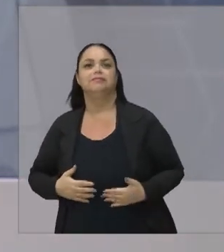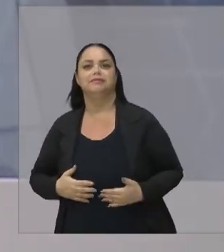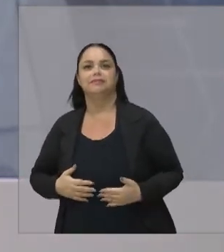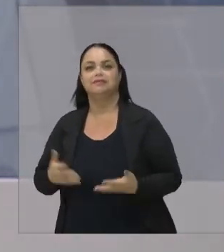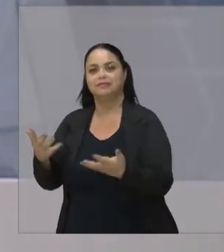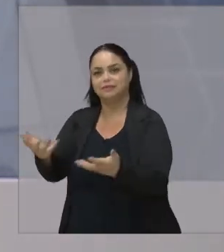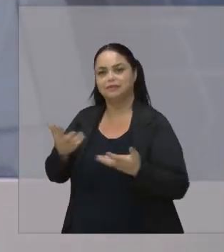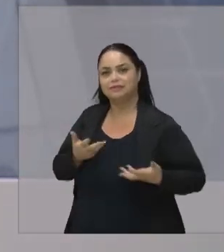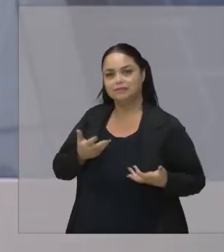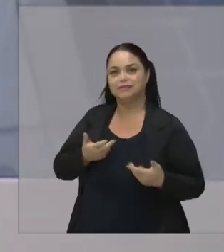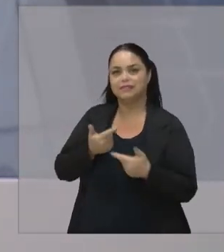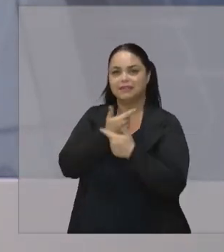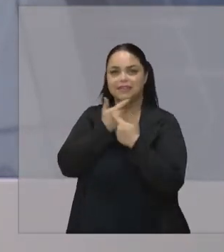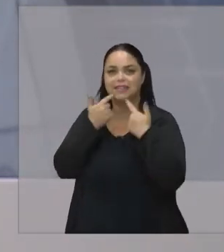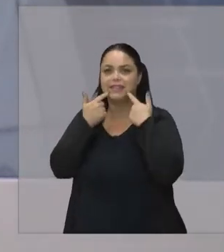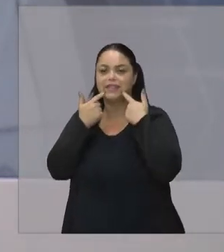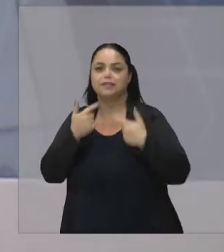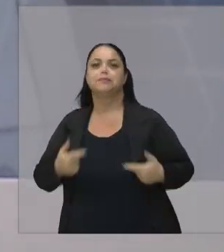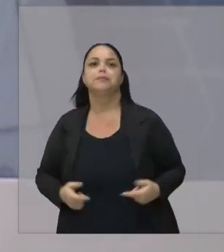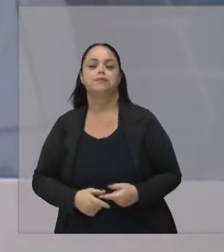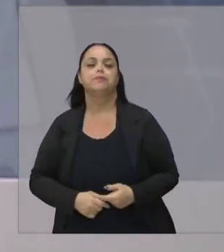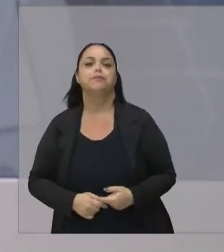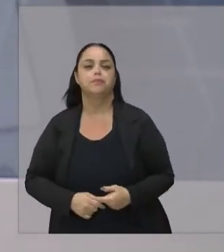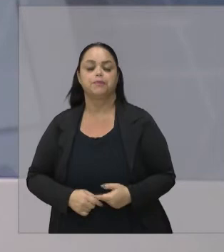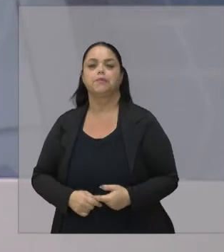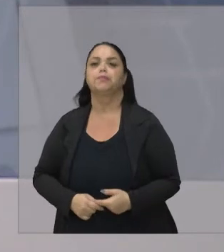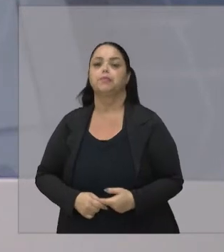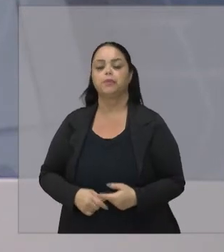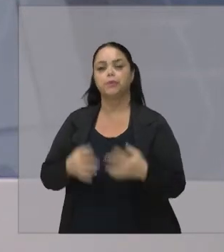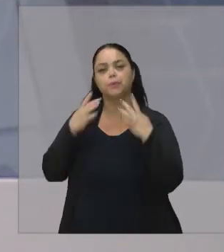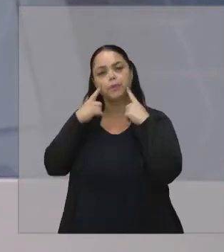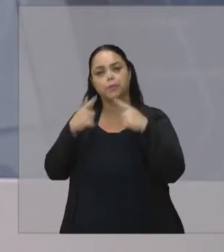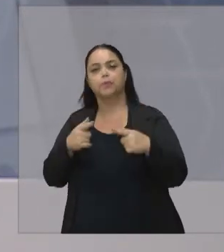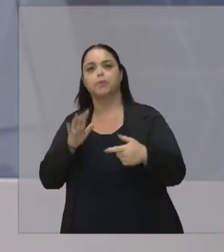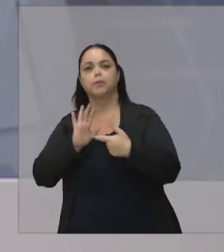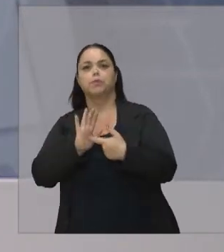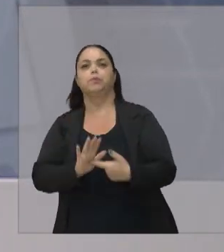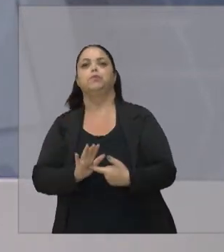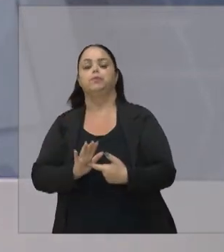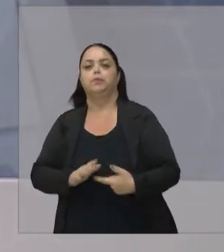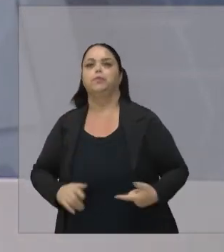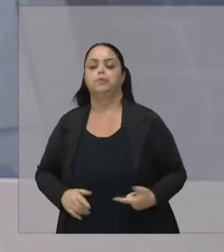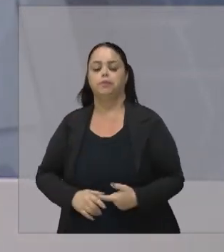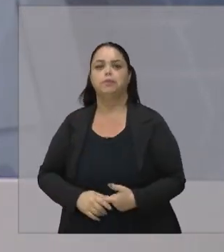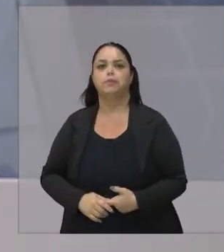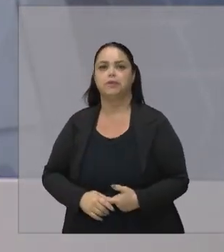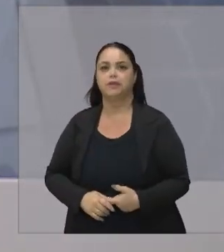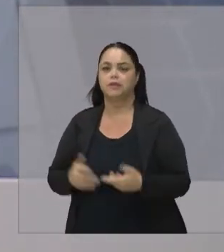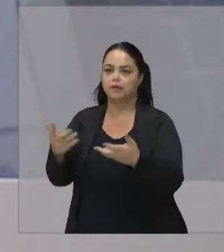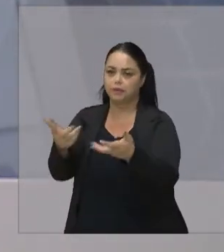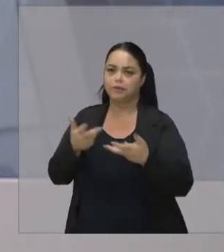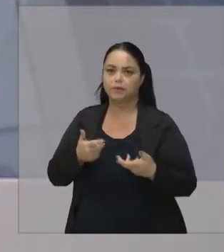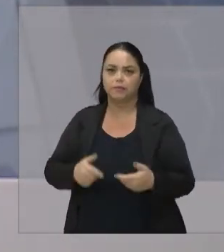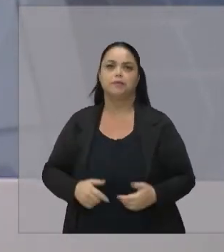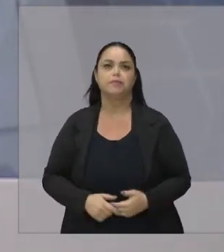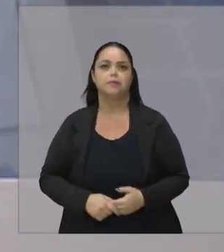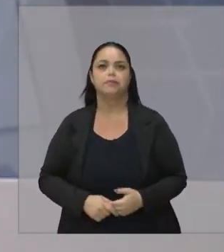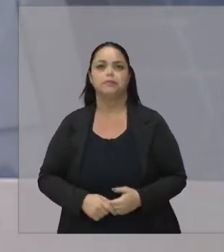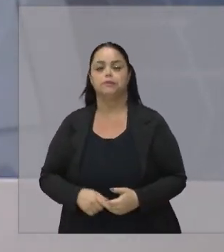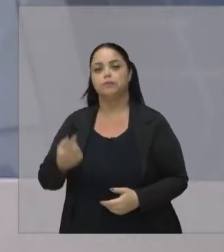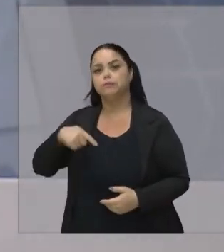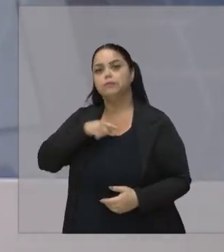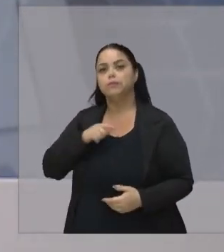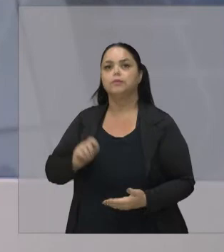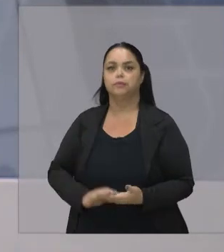recebido Com um sorriso O olhar Mostra Essa receptividade Então para